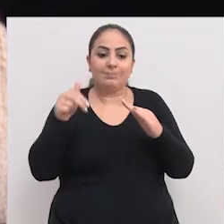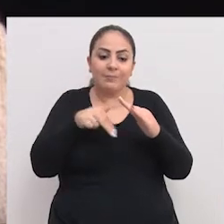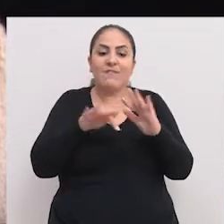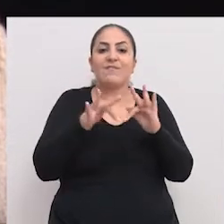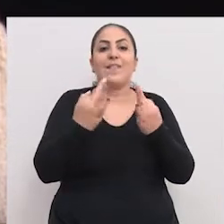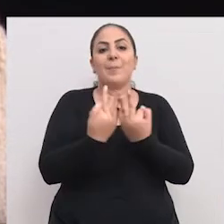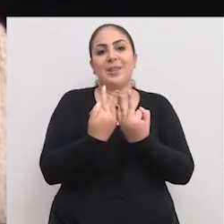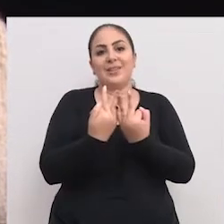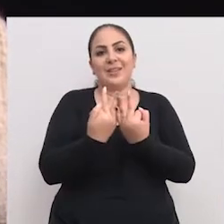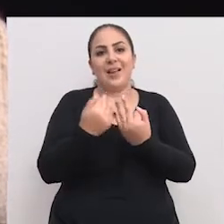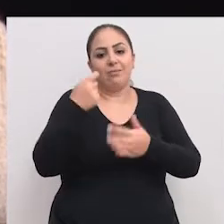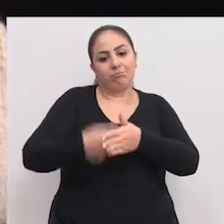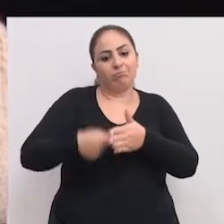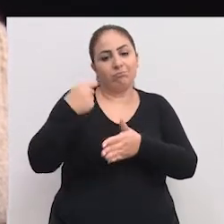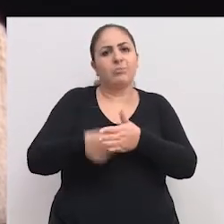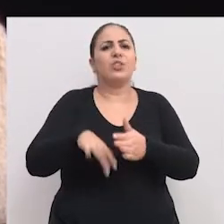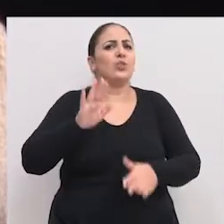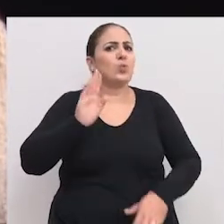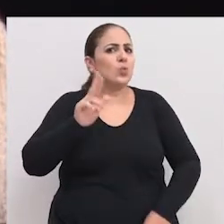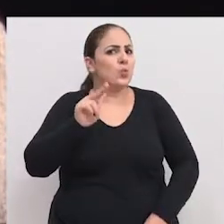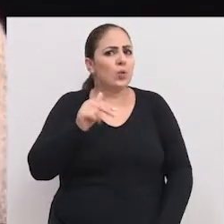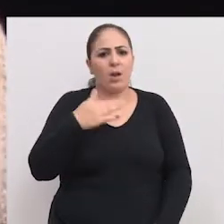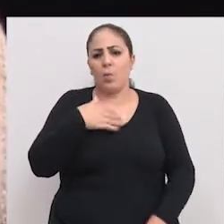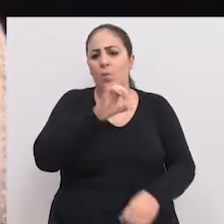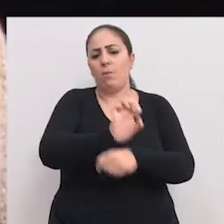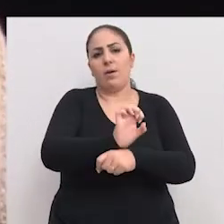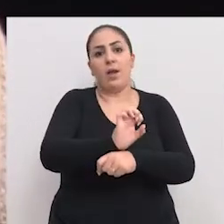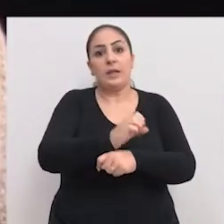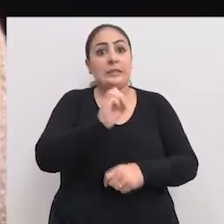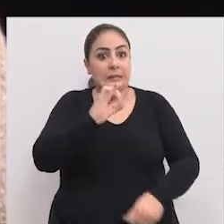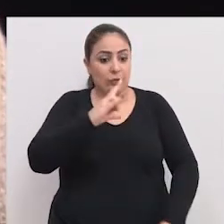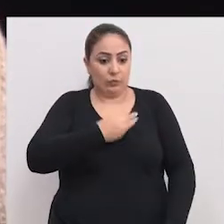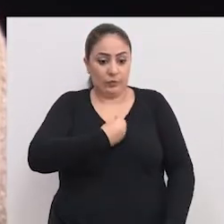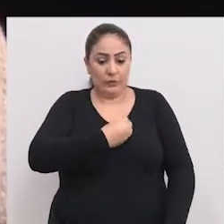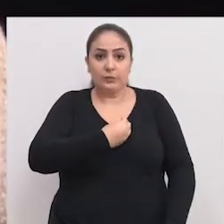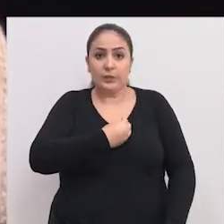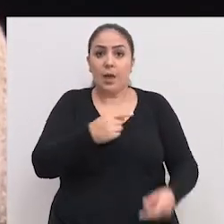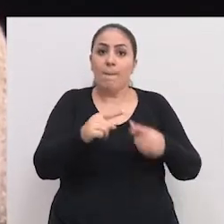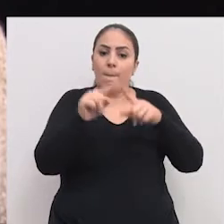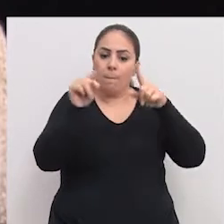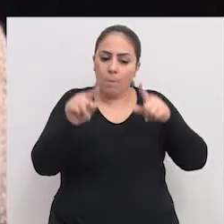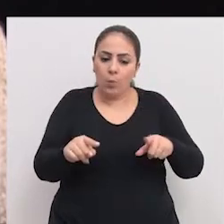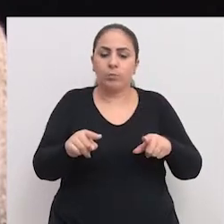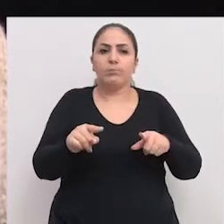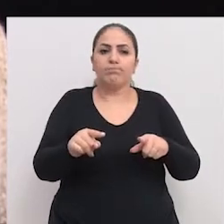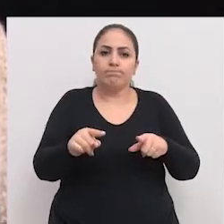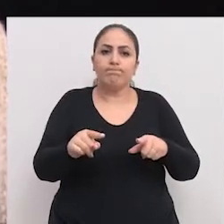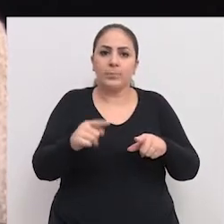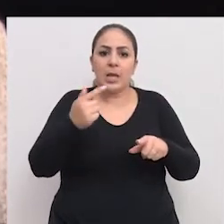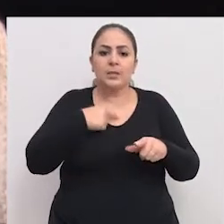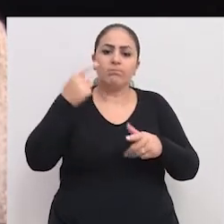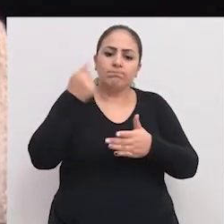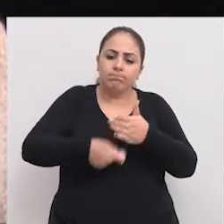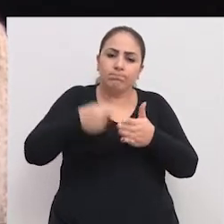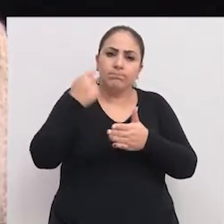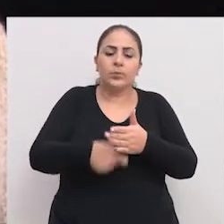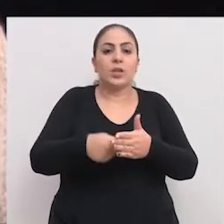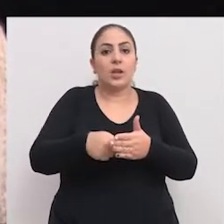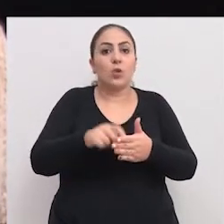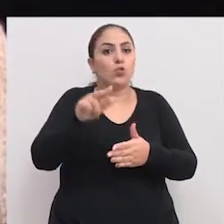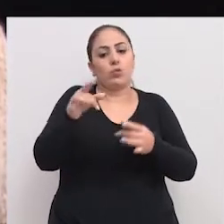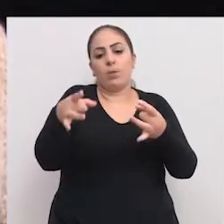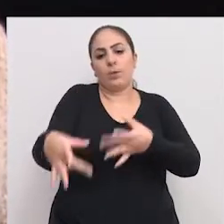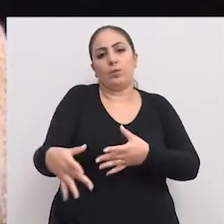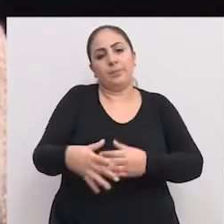abrigar a sua família. E essa luta, jamais eu vou parar. Enquanto eu estiver na vida pública, esta